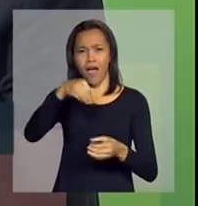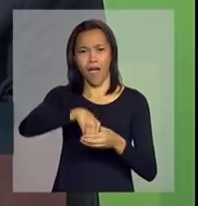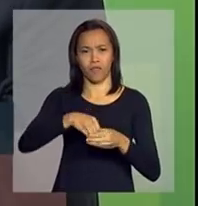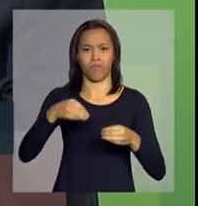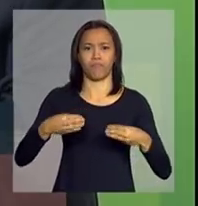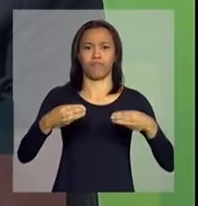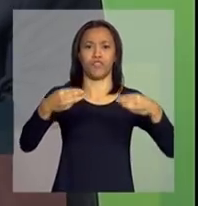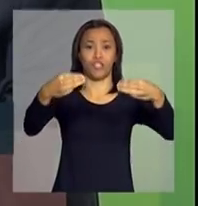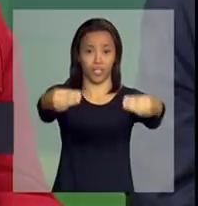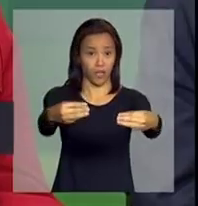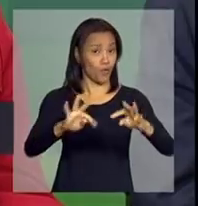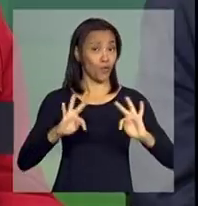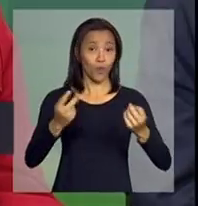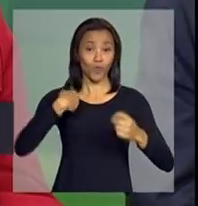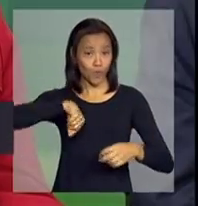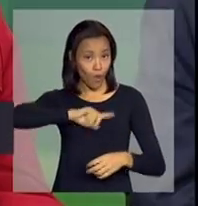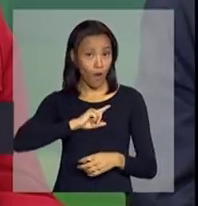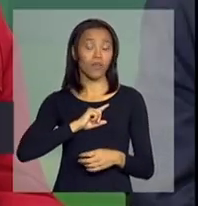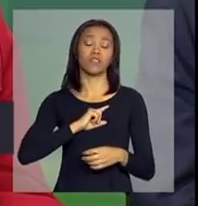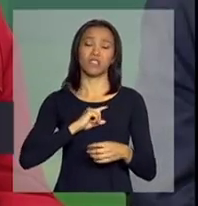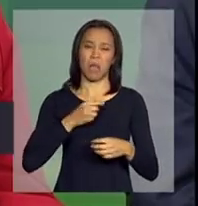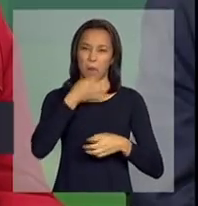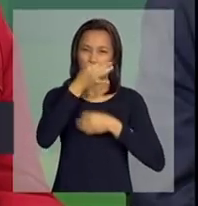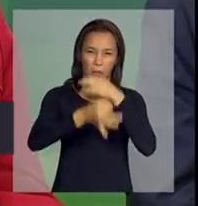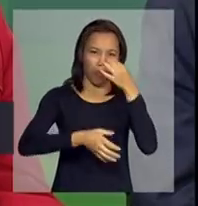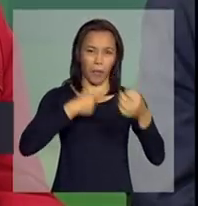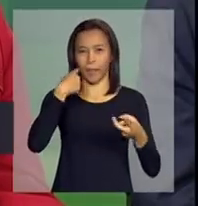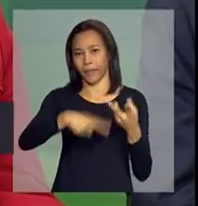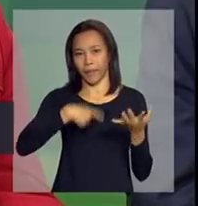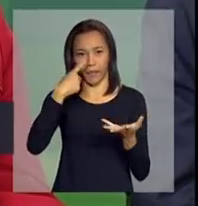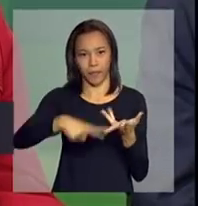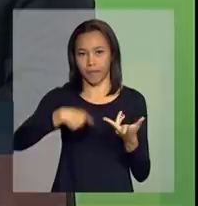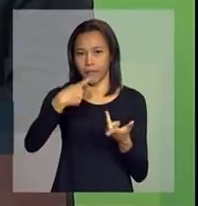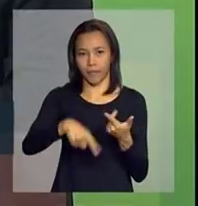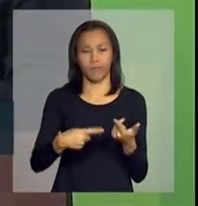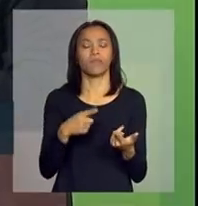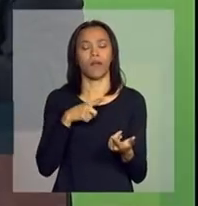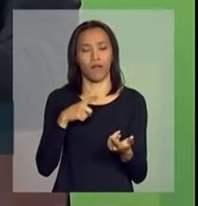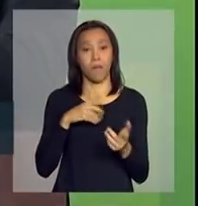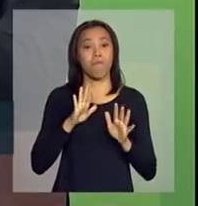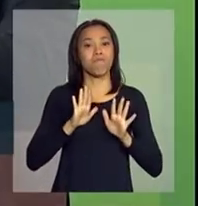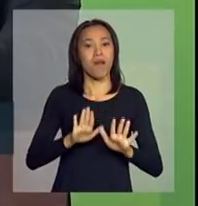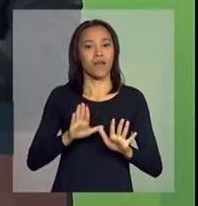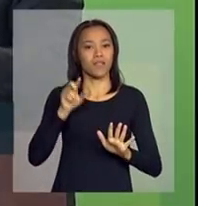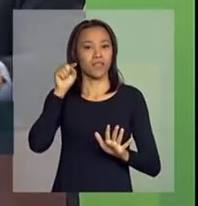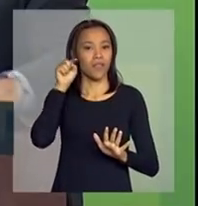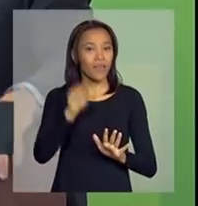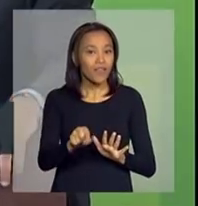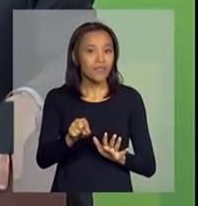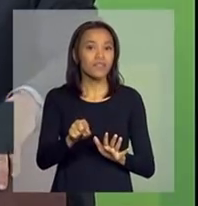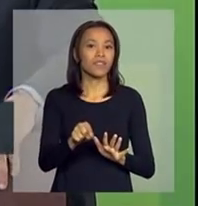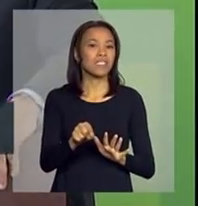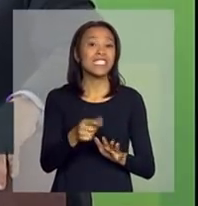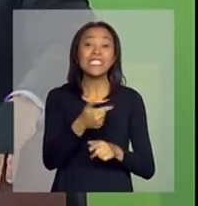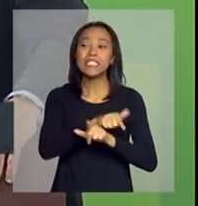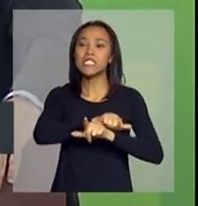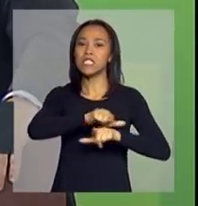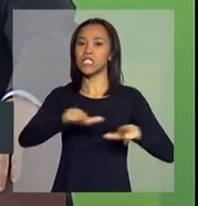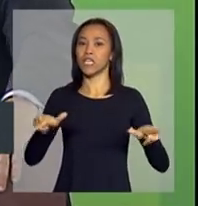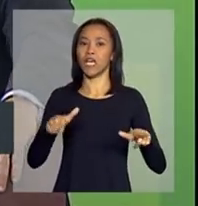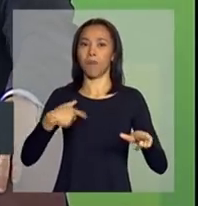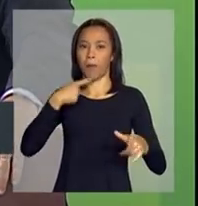criticamos que gostaríamos que fosse mais enxuto, mas esse ninguém pode criticar,